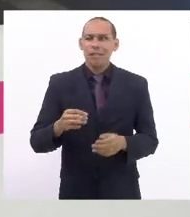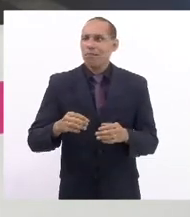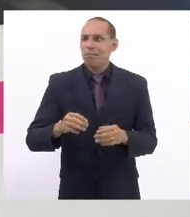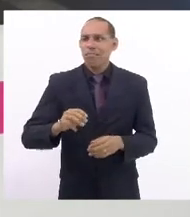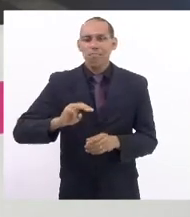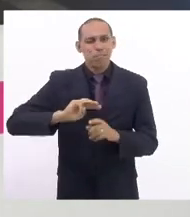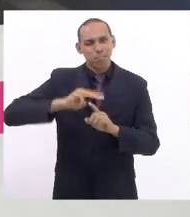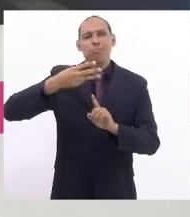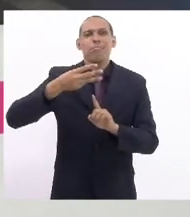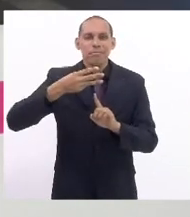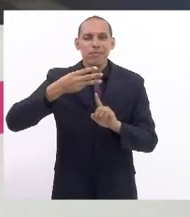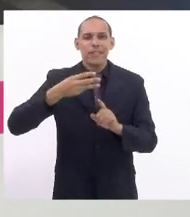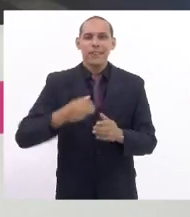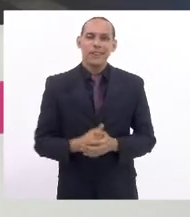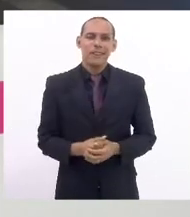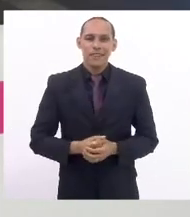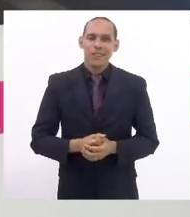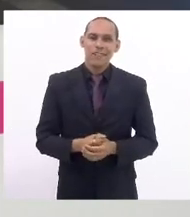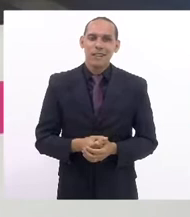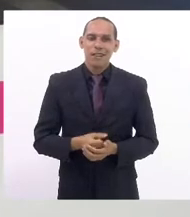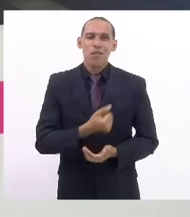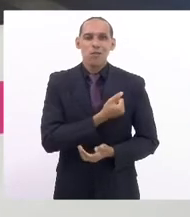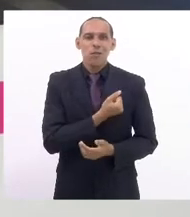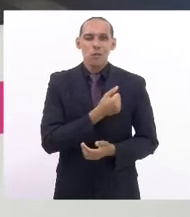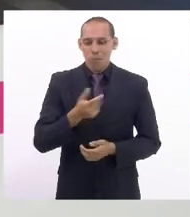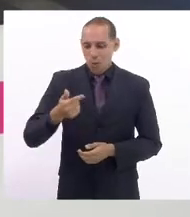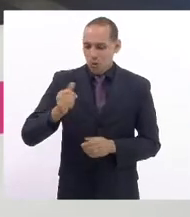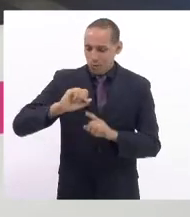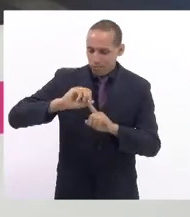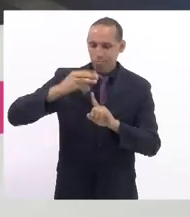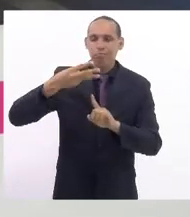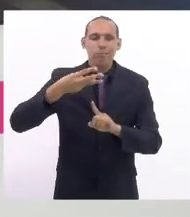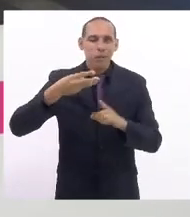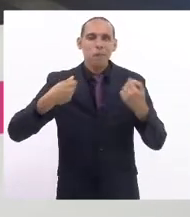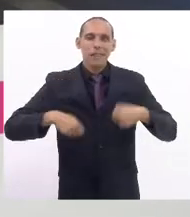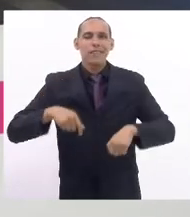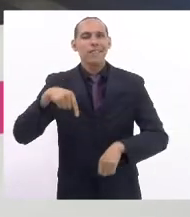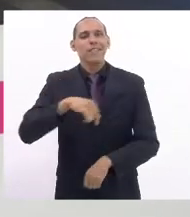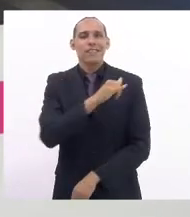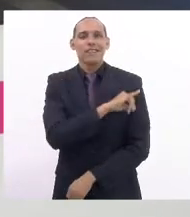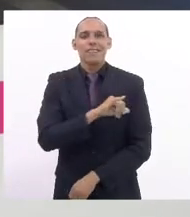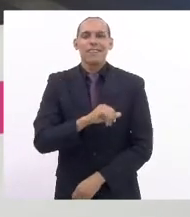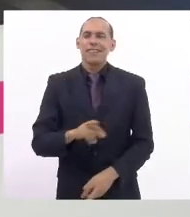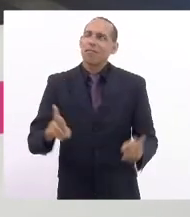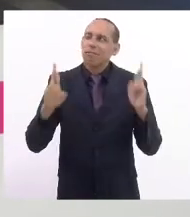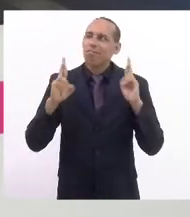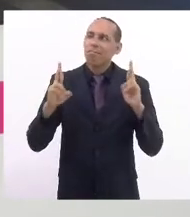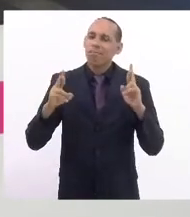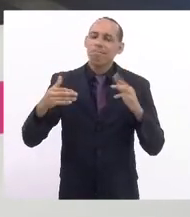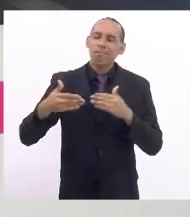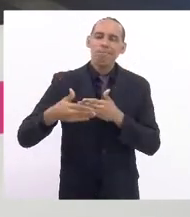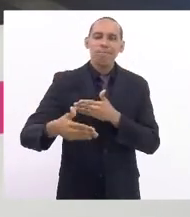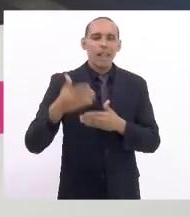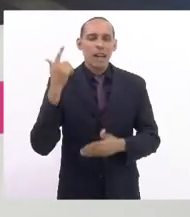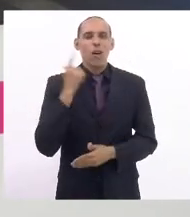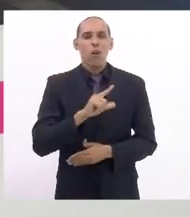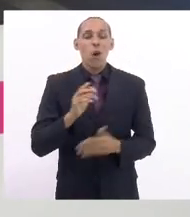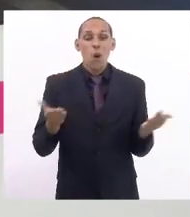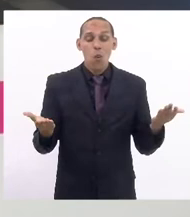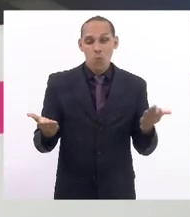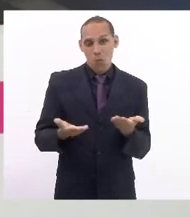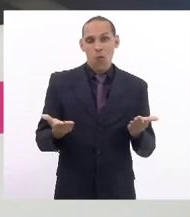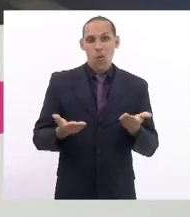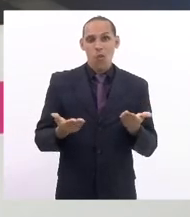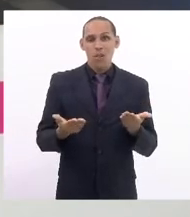mais esse número aqui no estado do Rio de Janeiro e a gente torce para que aconteça isso hoje por exemplo